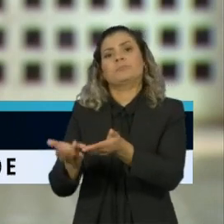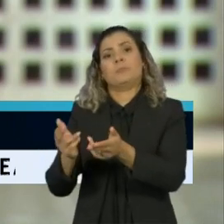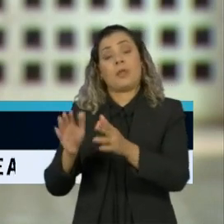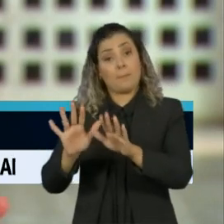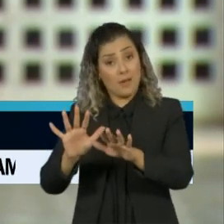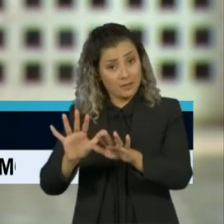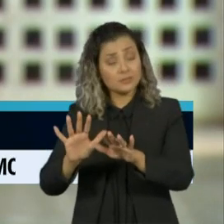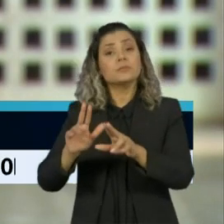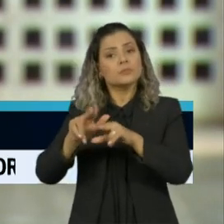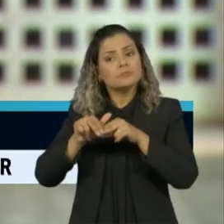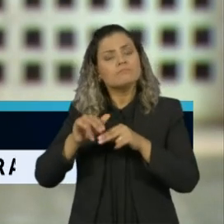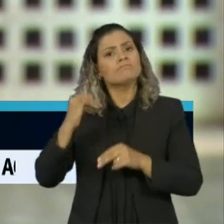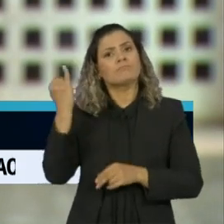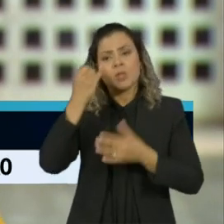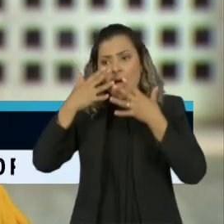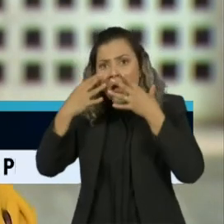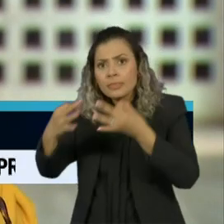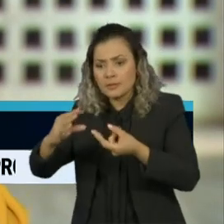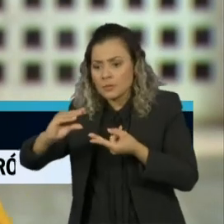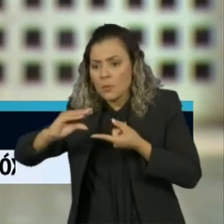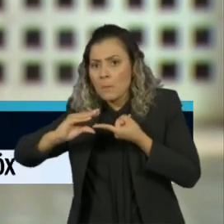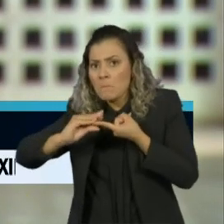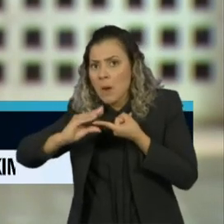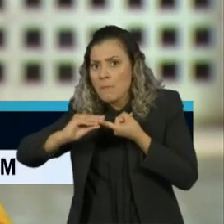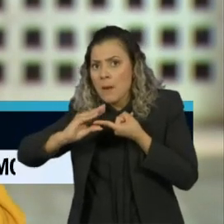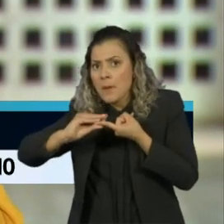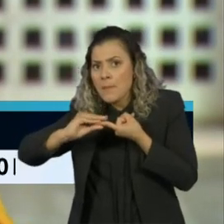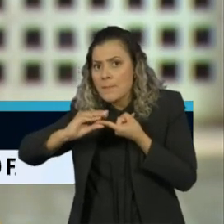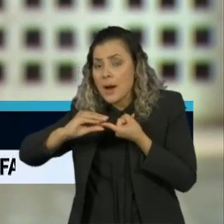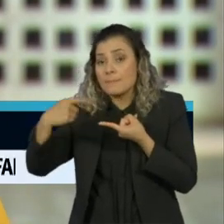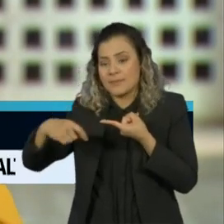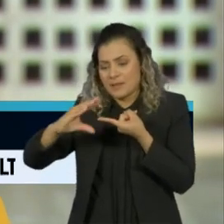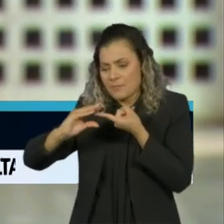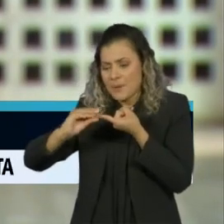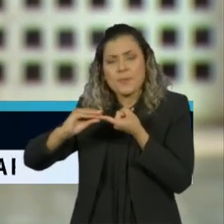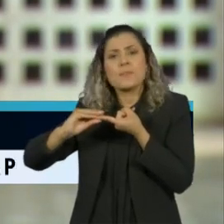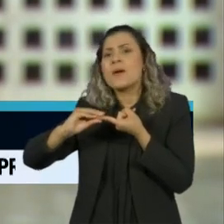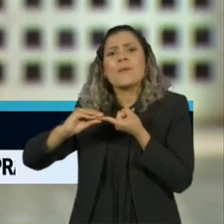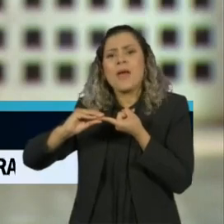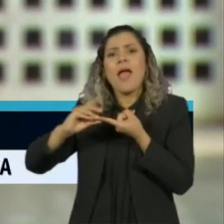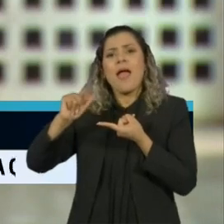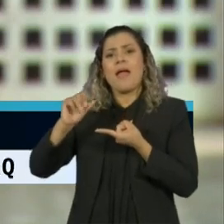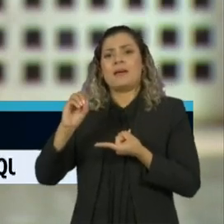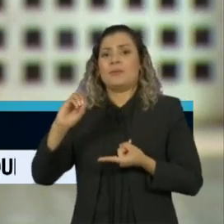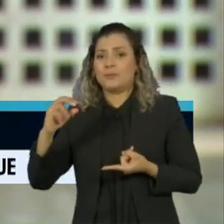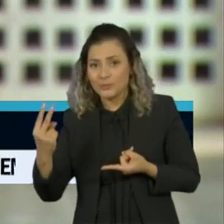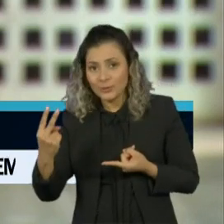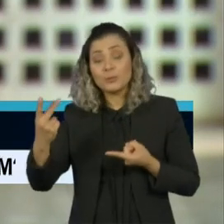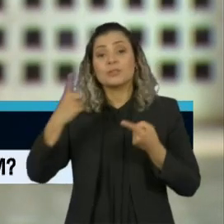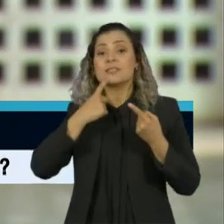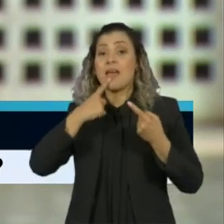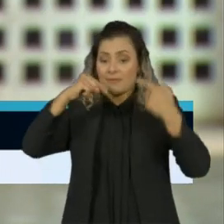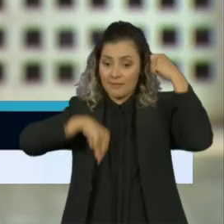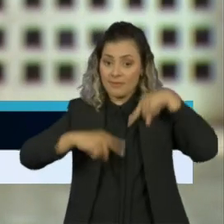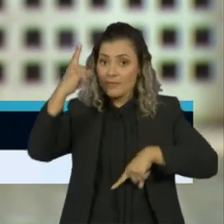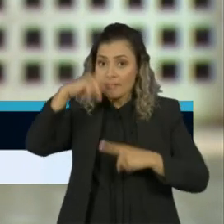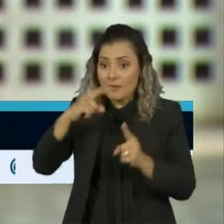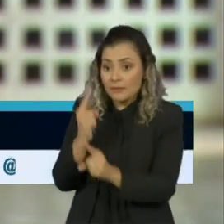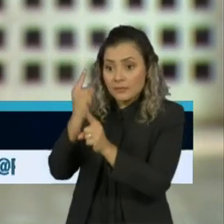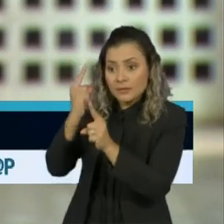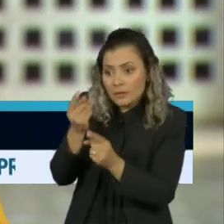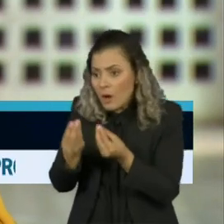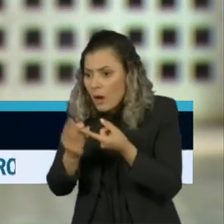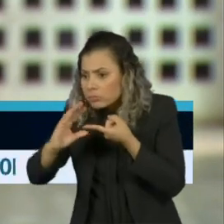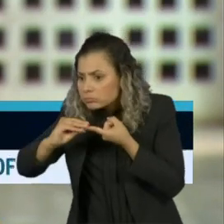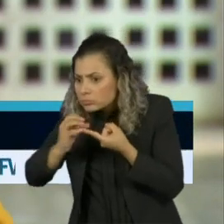Por isso a importância de medir com frequência o nível de oxigênio entre as pessoas que apresentam os sintomas